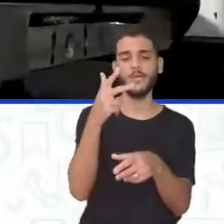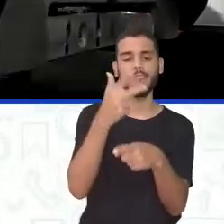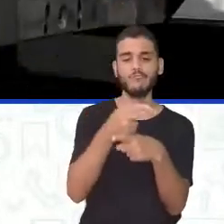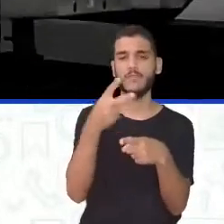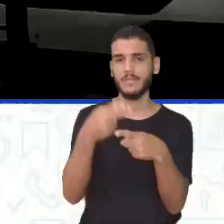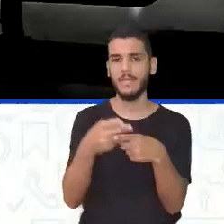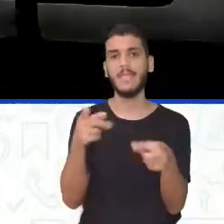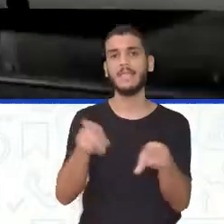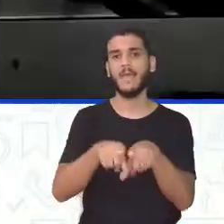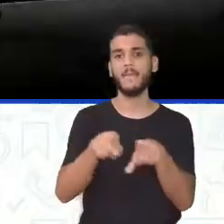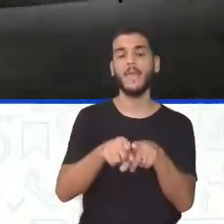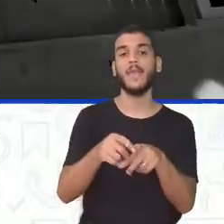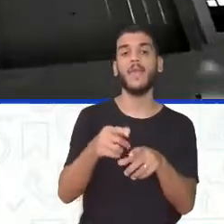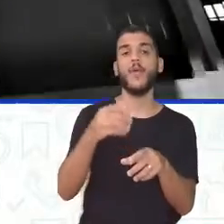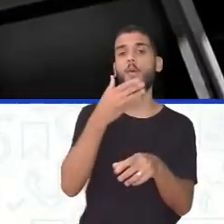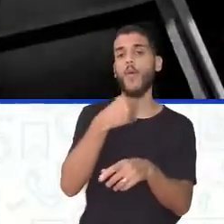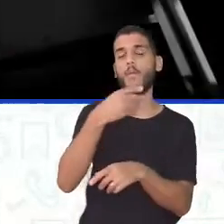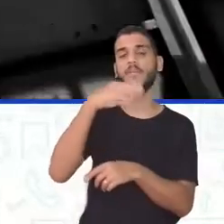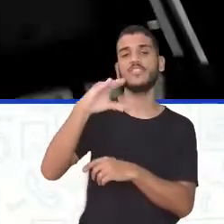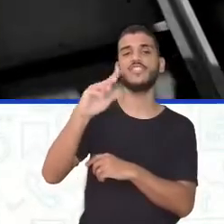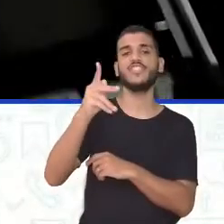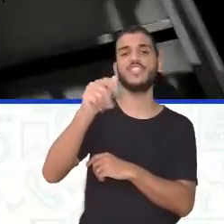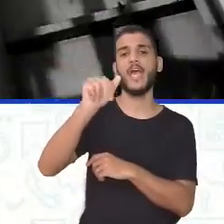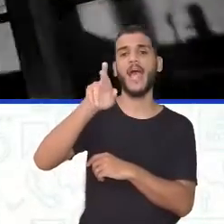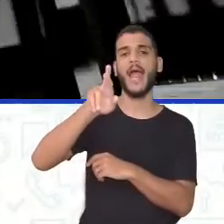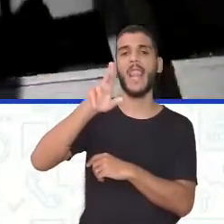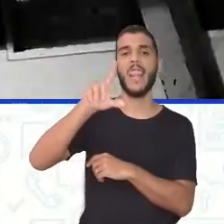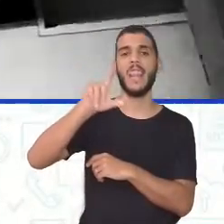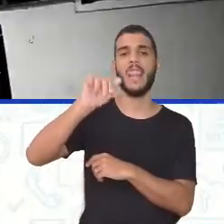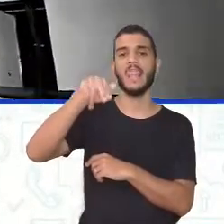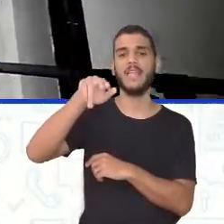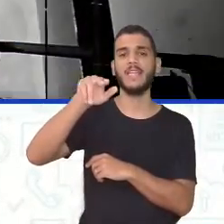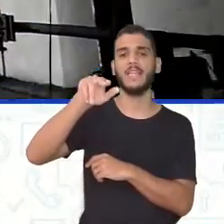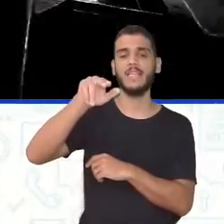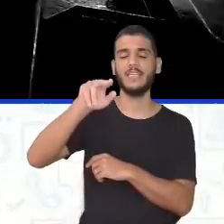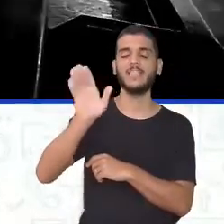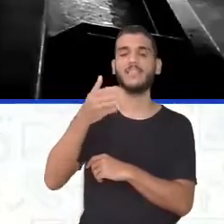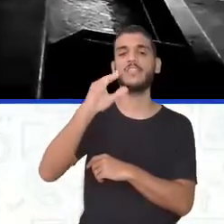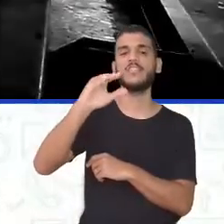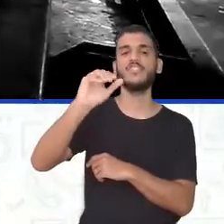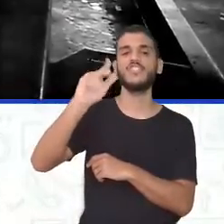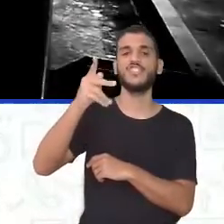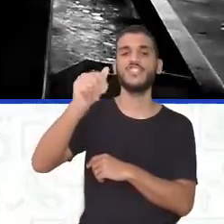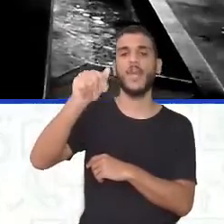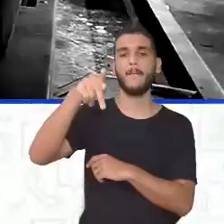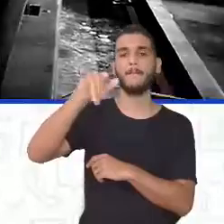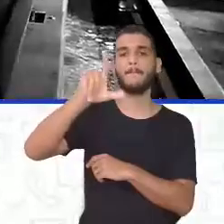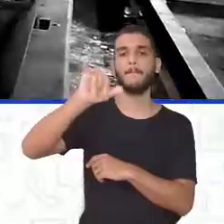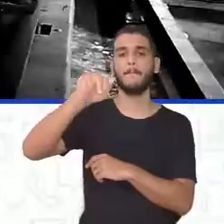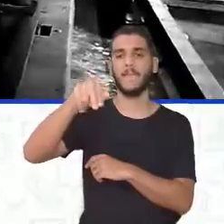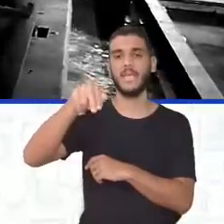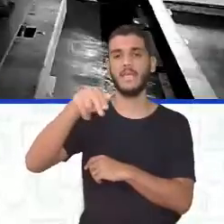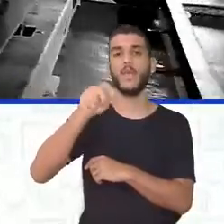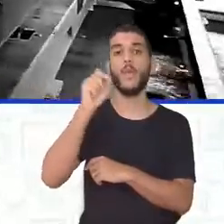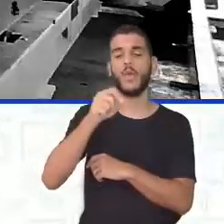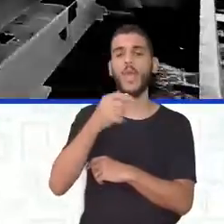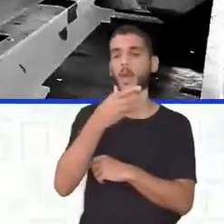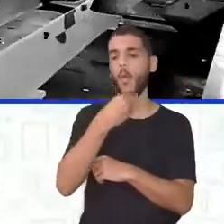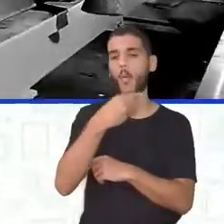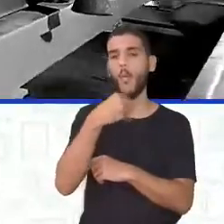Chaplin. E ele mostra bem direitinho todo esse processo aí, né? Do começo da revolução industrial.